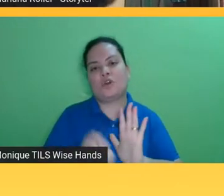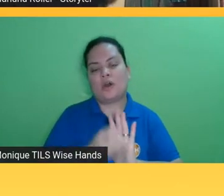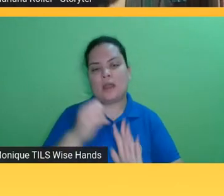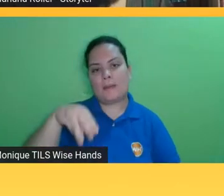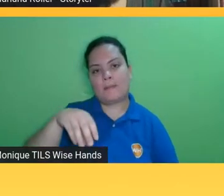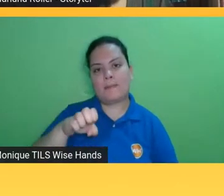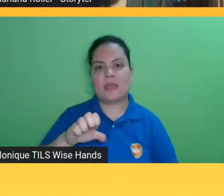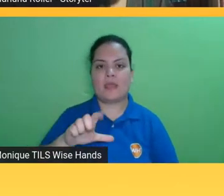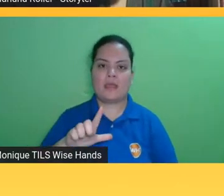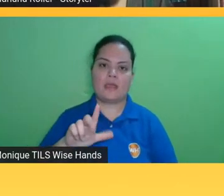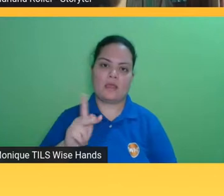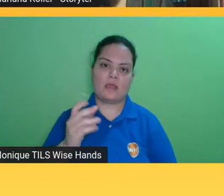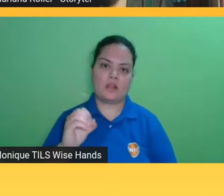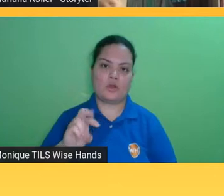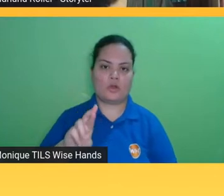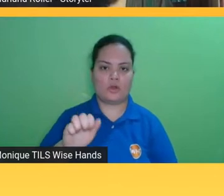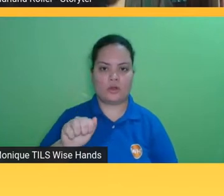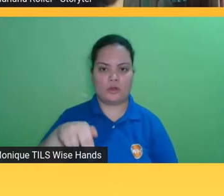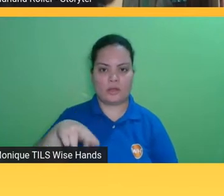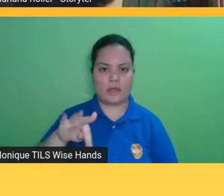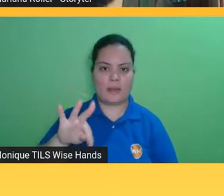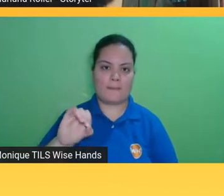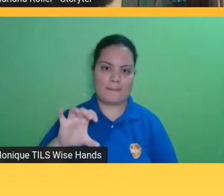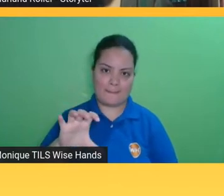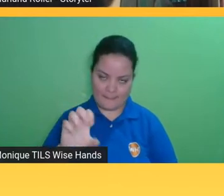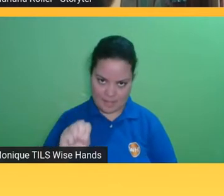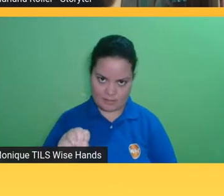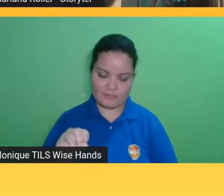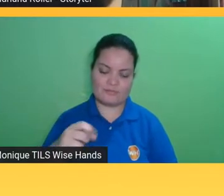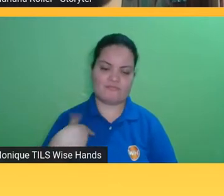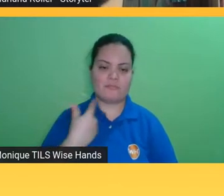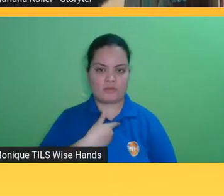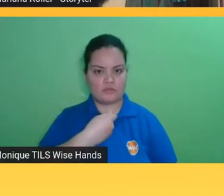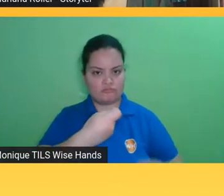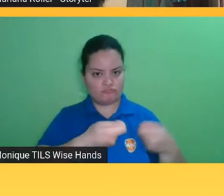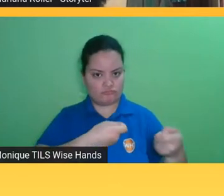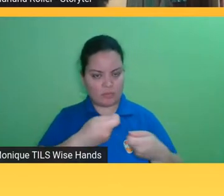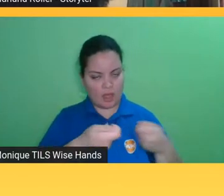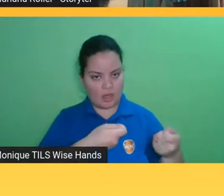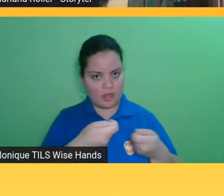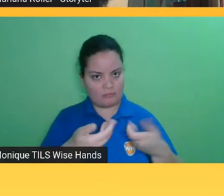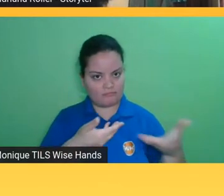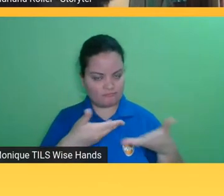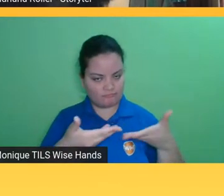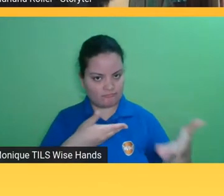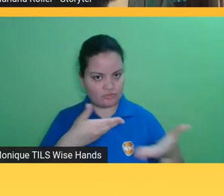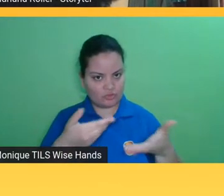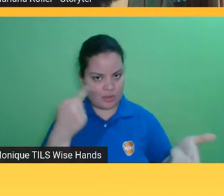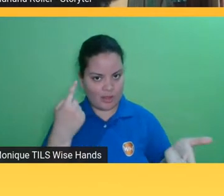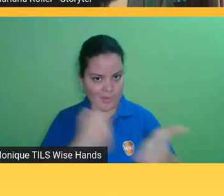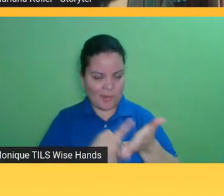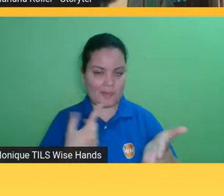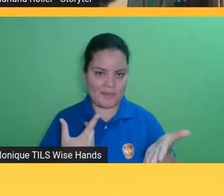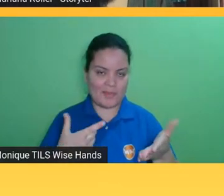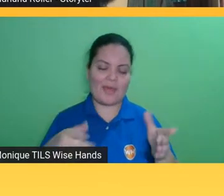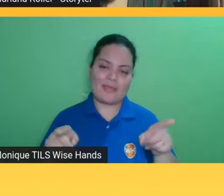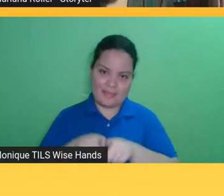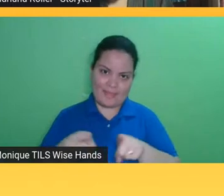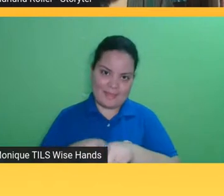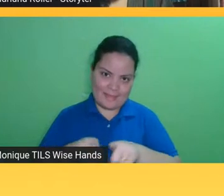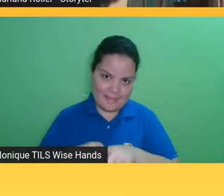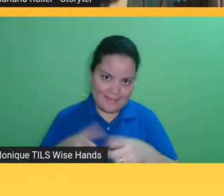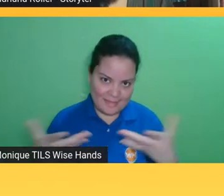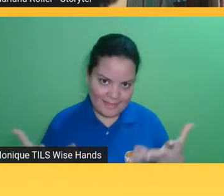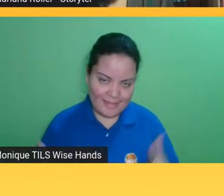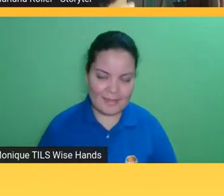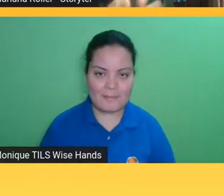interessados em negociar o direito do livro físico a gente negociou eles estão publicando agora pelo Melhoramento outro caso interessante que até alguém perguntou aqui